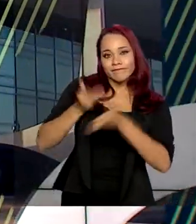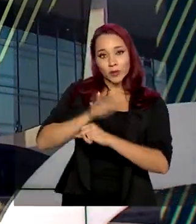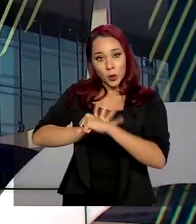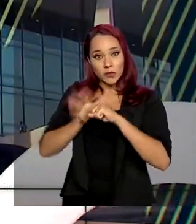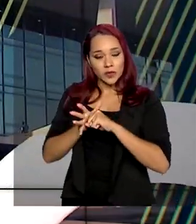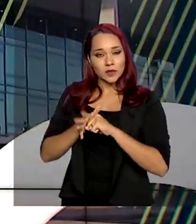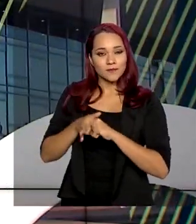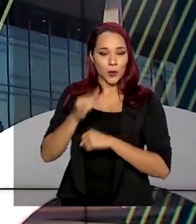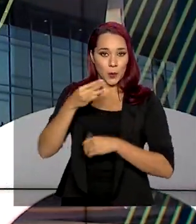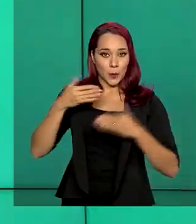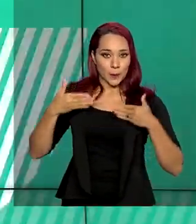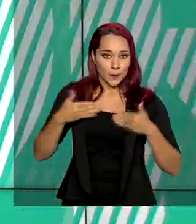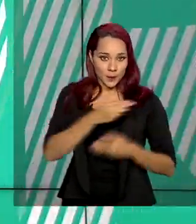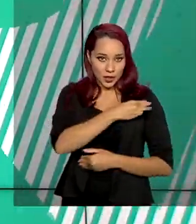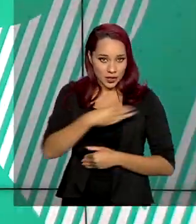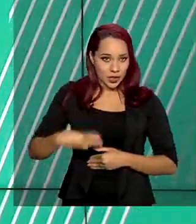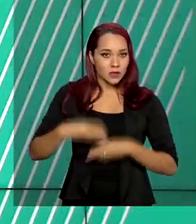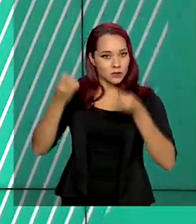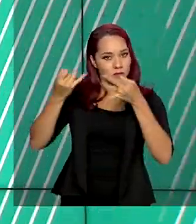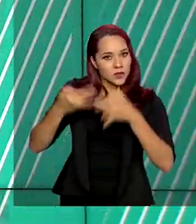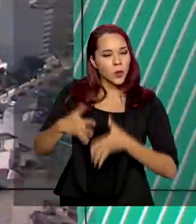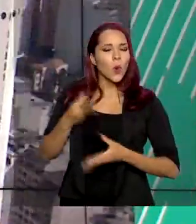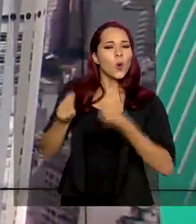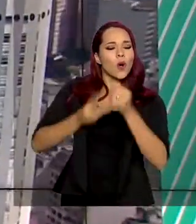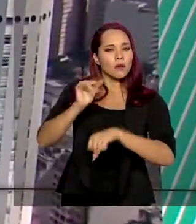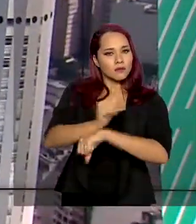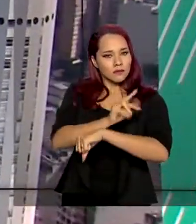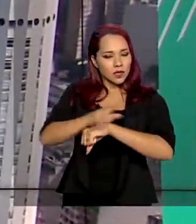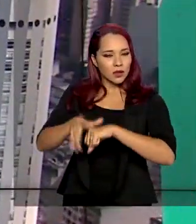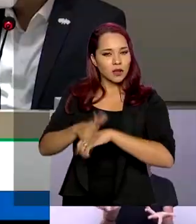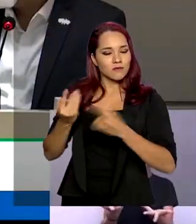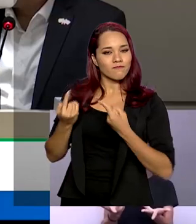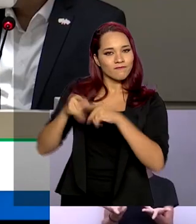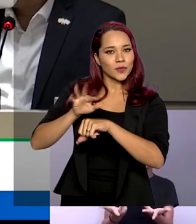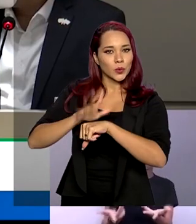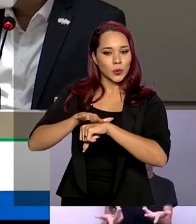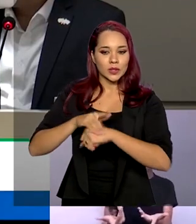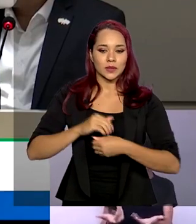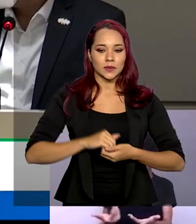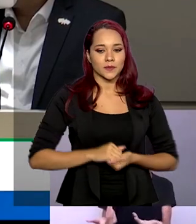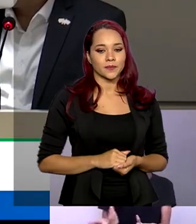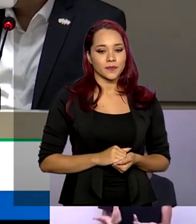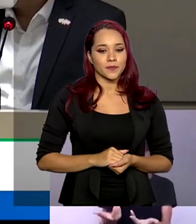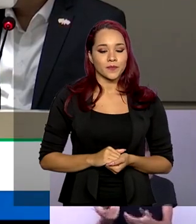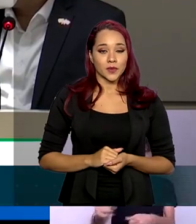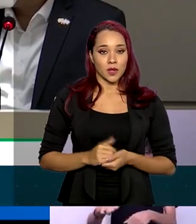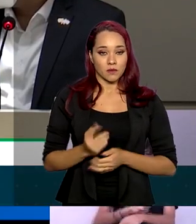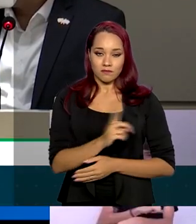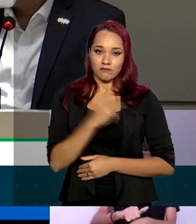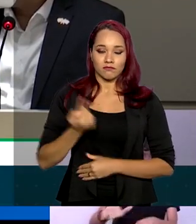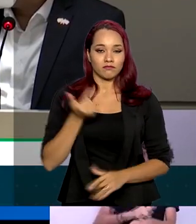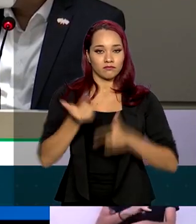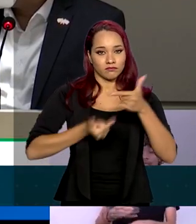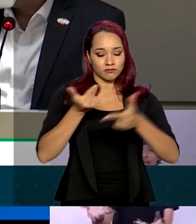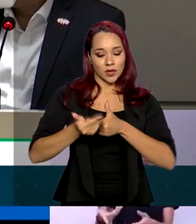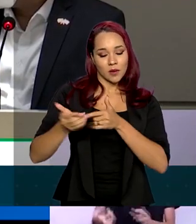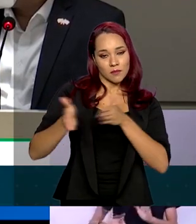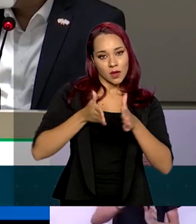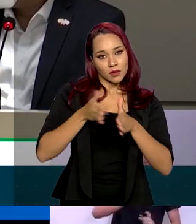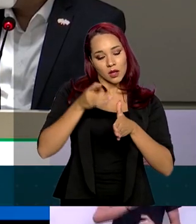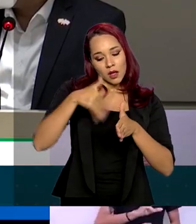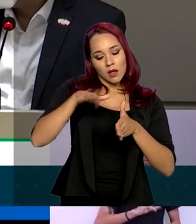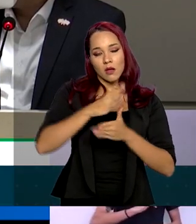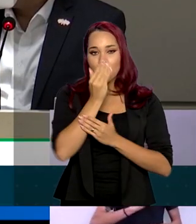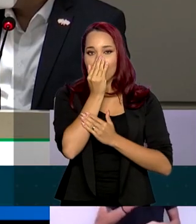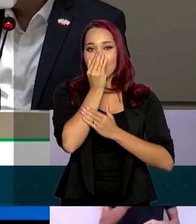Tait comentou as medidas do ministério para enfrentar a doença. A gente está trabalhando na parte de respiradores para